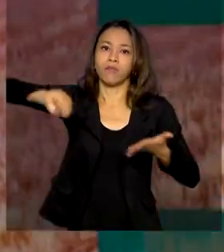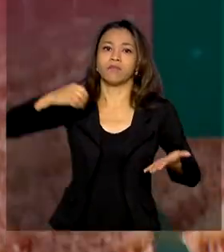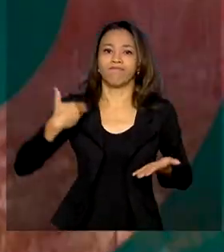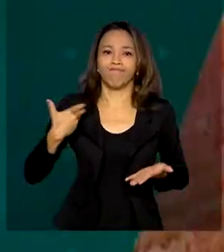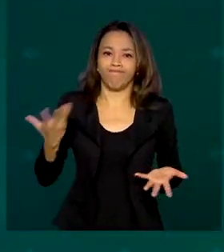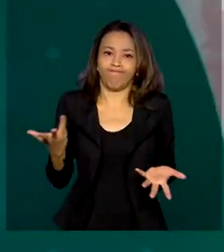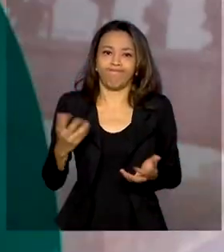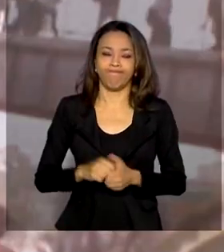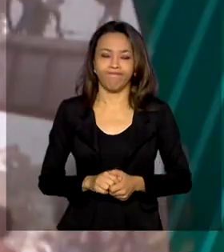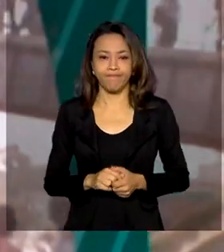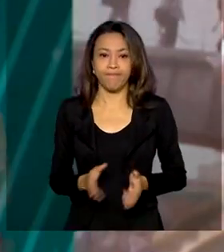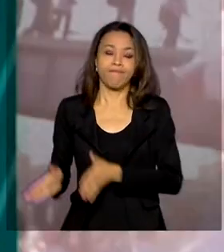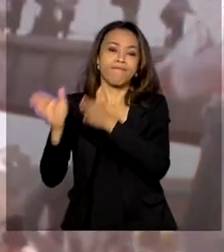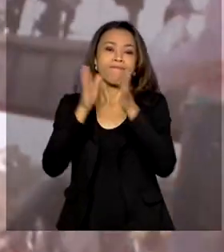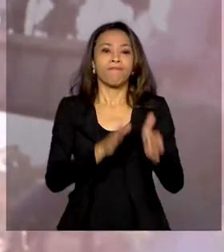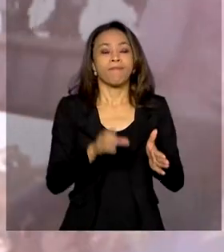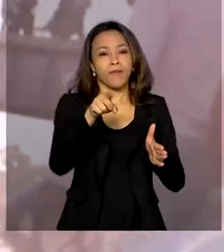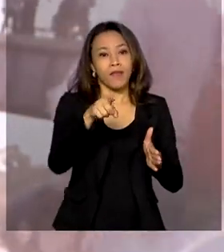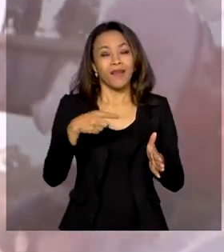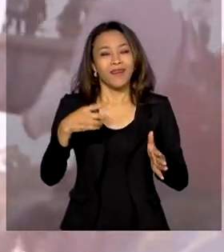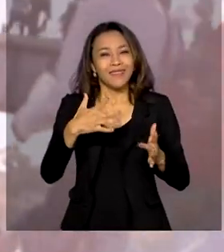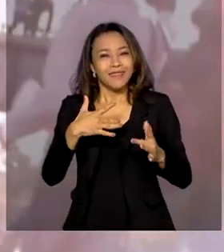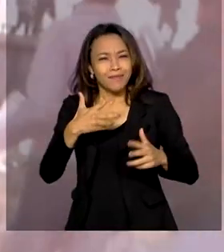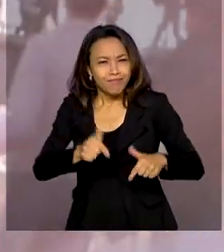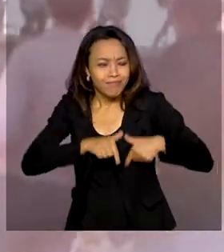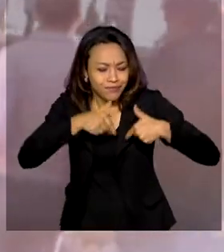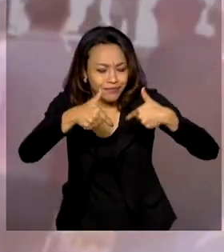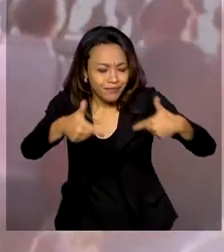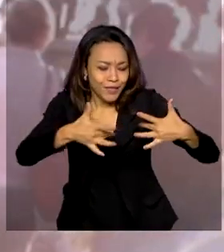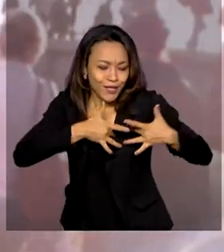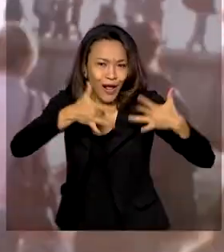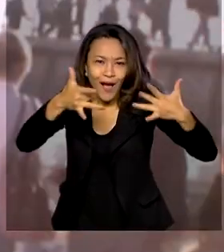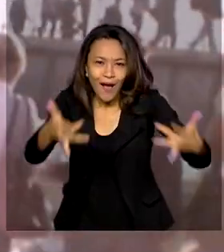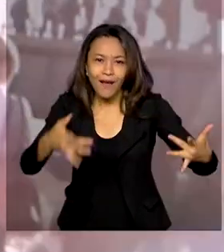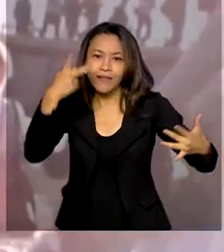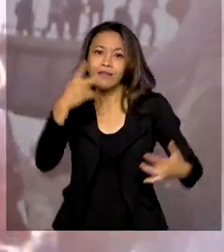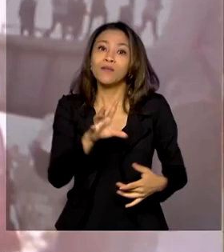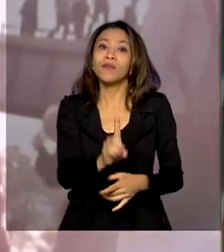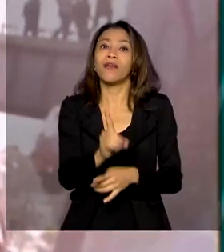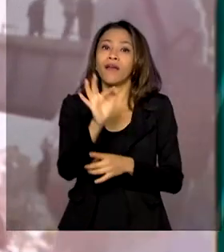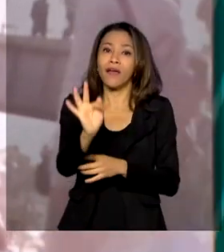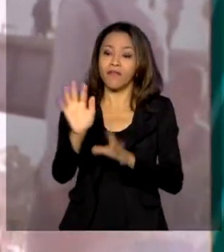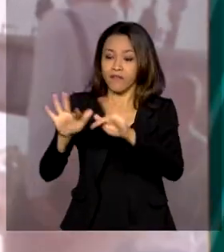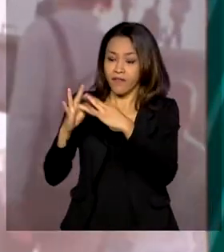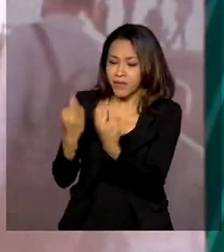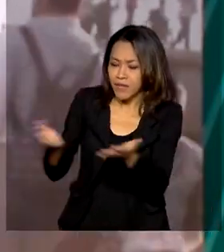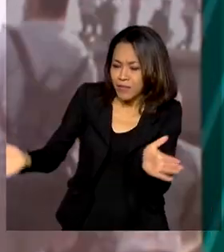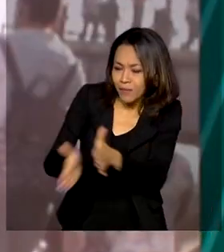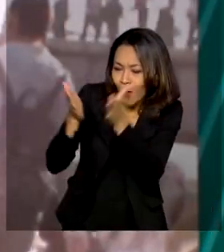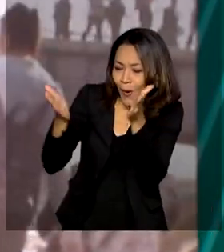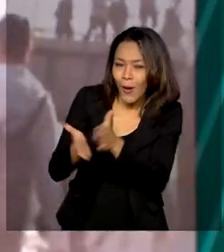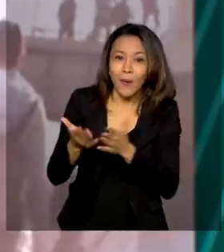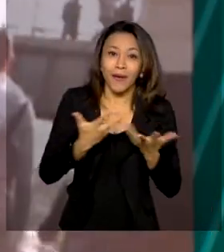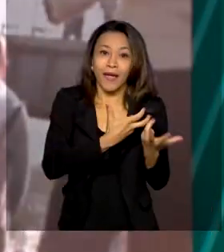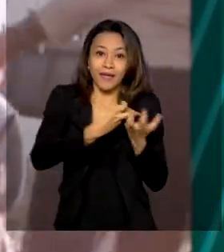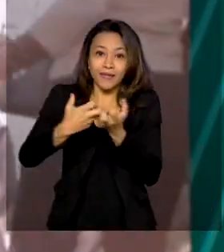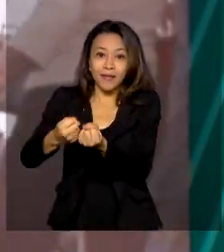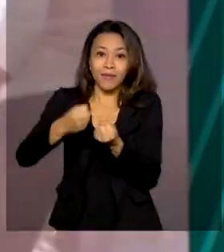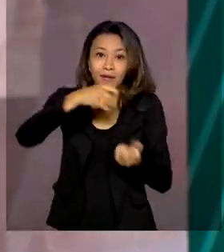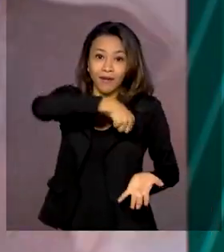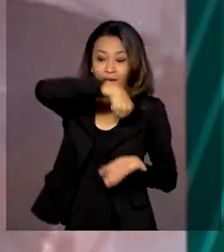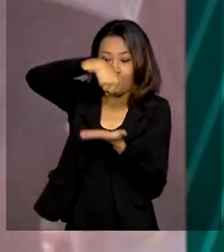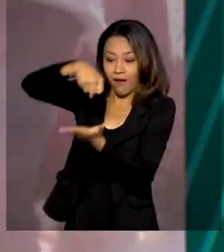Uma ação de solidariedade. No Distrito Federal, famílias de baixa renda receberam doações de cestas